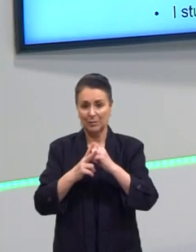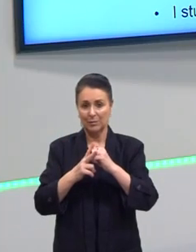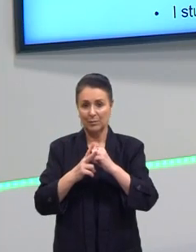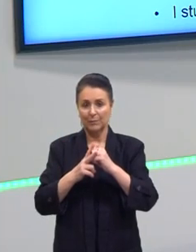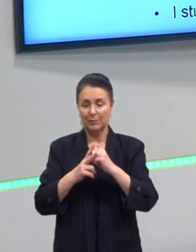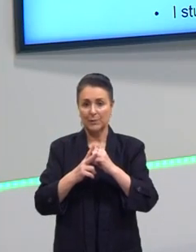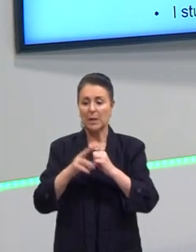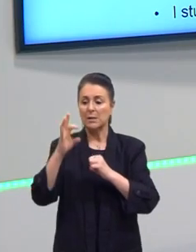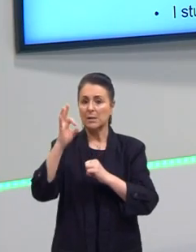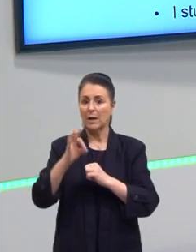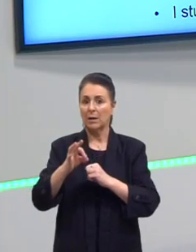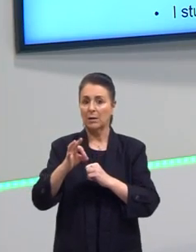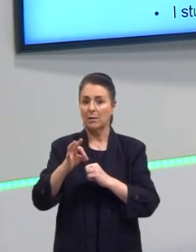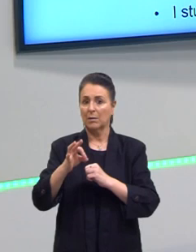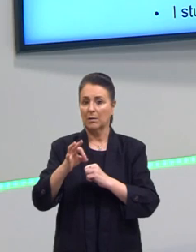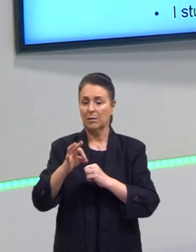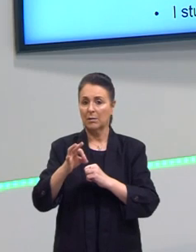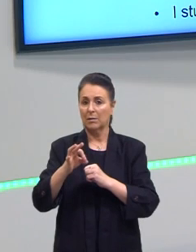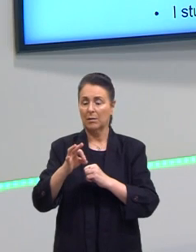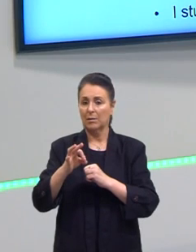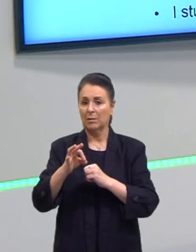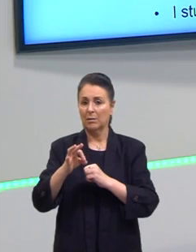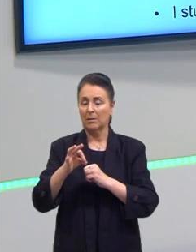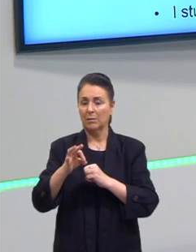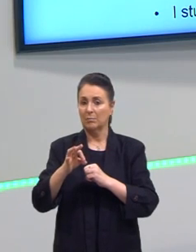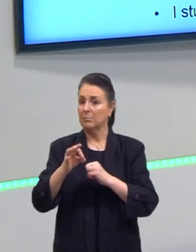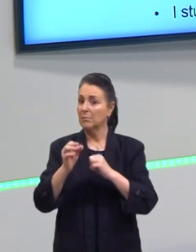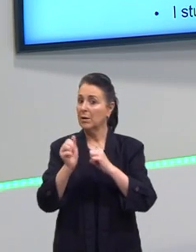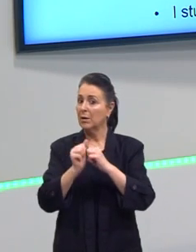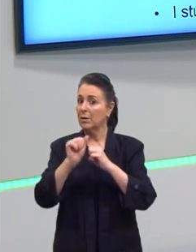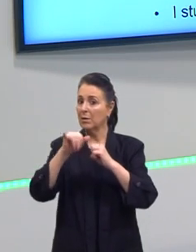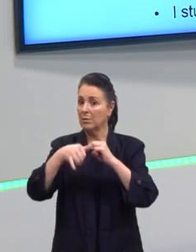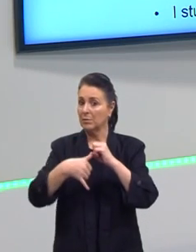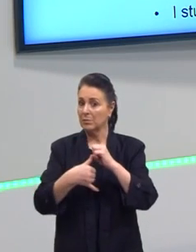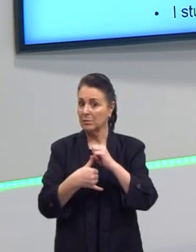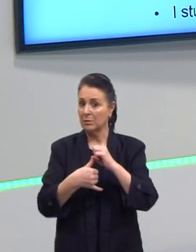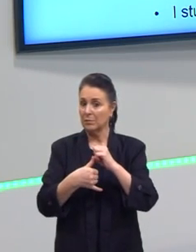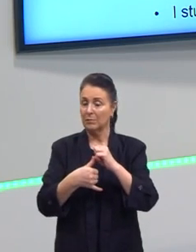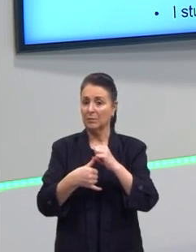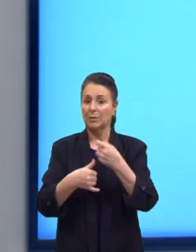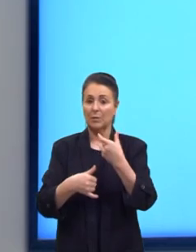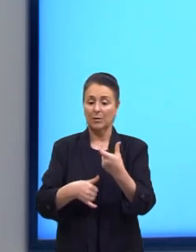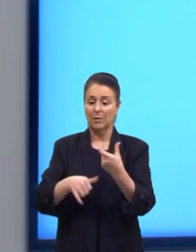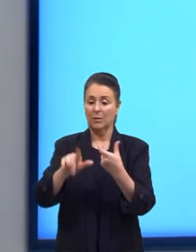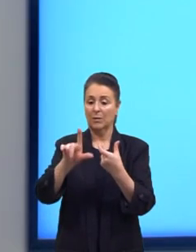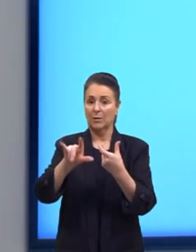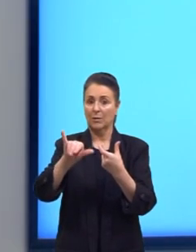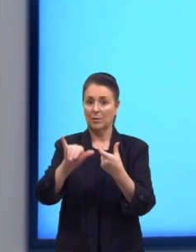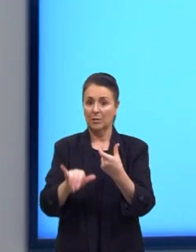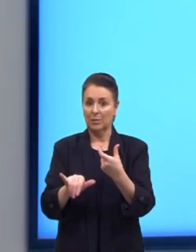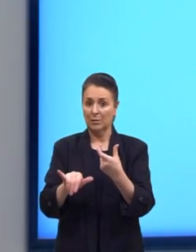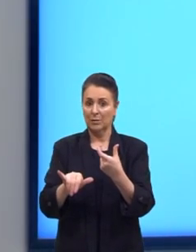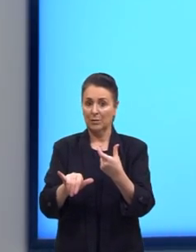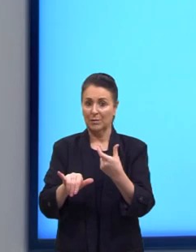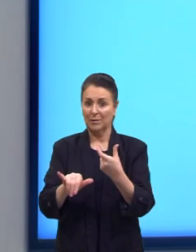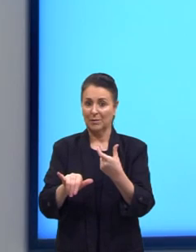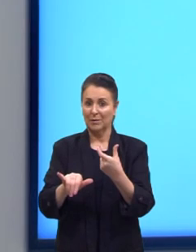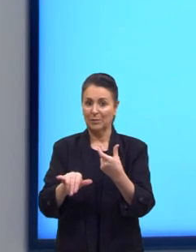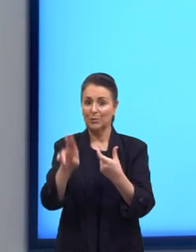Apropriado. Apropriado é um adjetivo. Eu acrescentei o L-Y, eu digo que ele é apropriadamente.